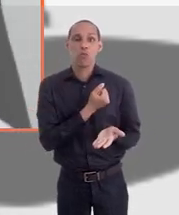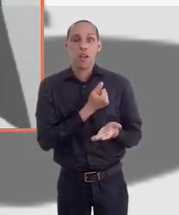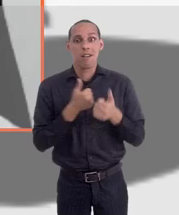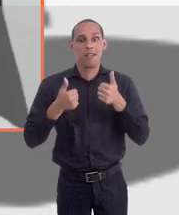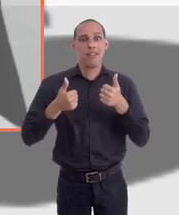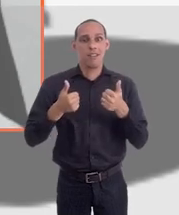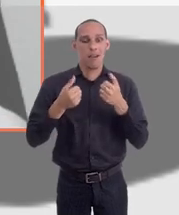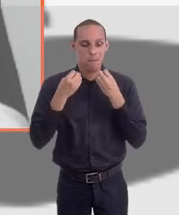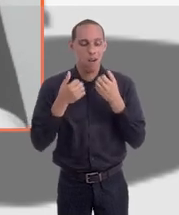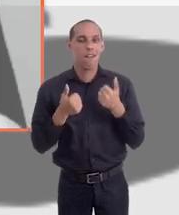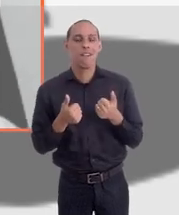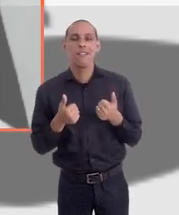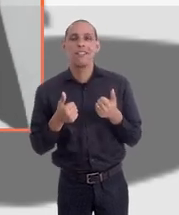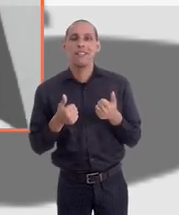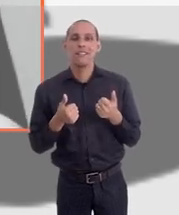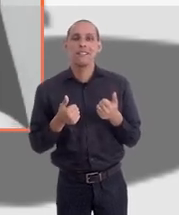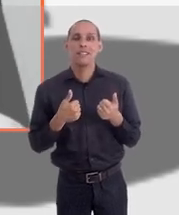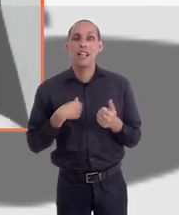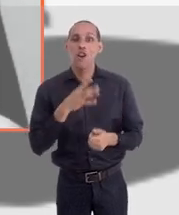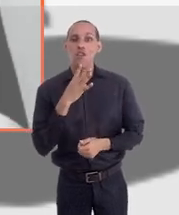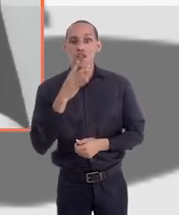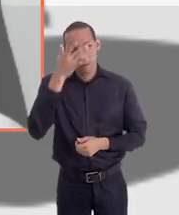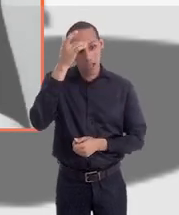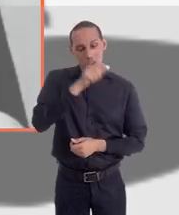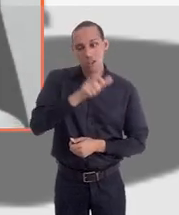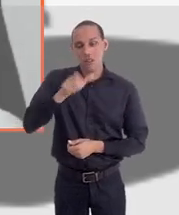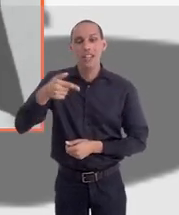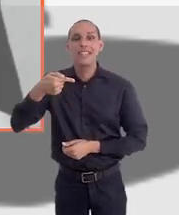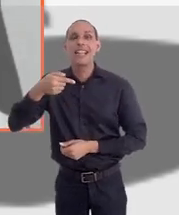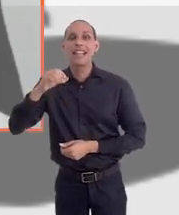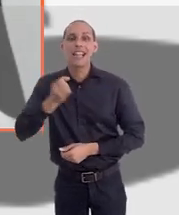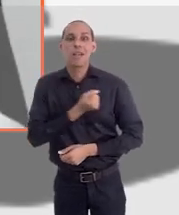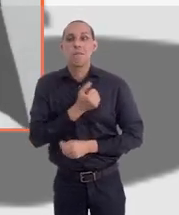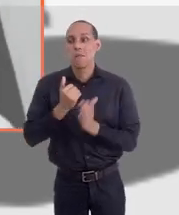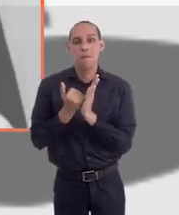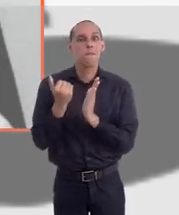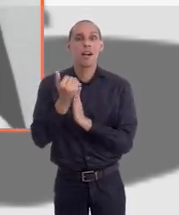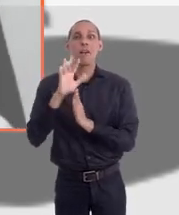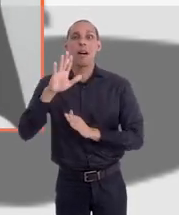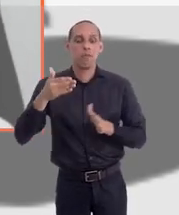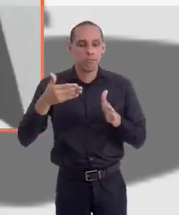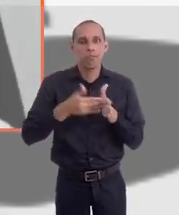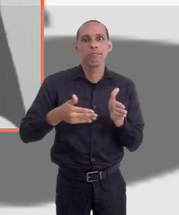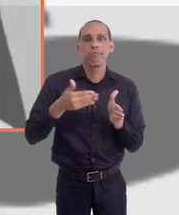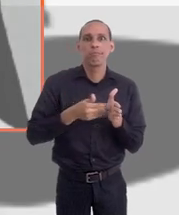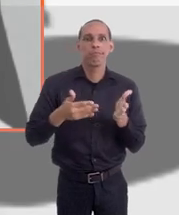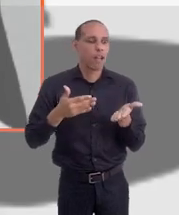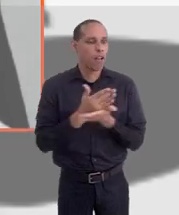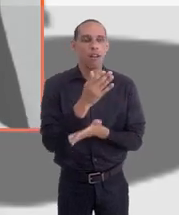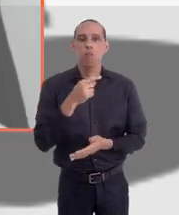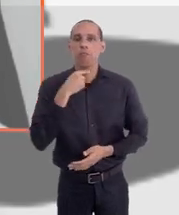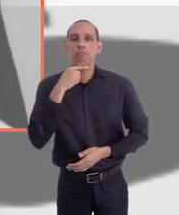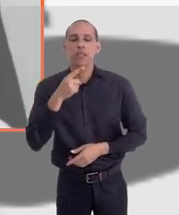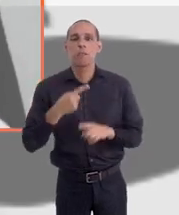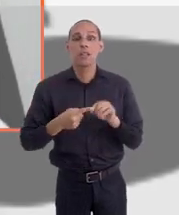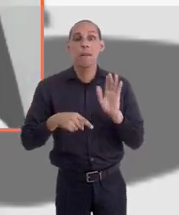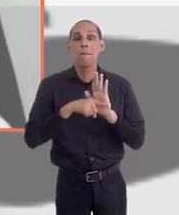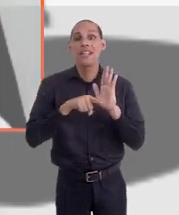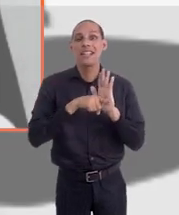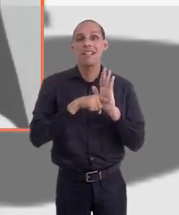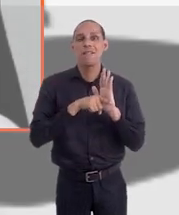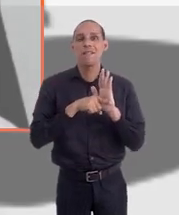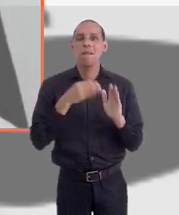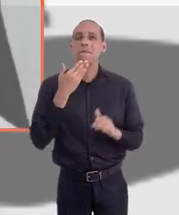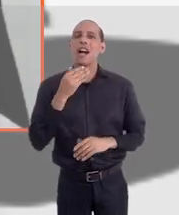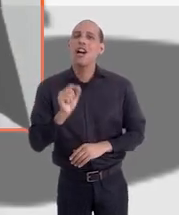pontuação até boa, né? Eu conheço pessoas que têm mais de 70 pontos, ou seja, mais de 70% da prova que estão reprovadas, não conseguiram o mínimo, porque